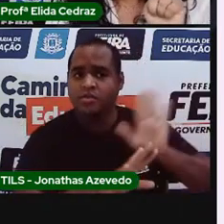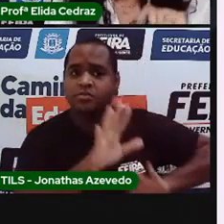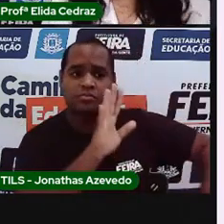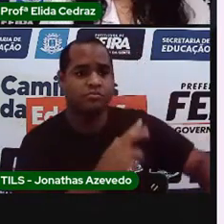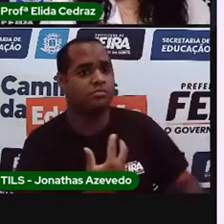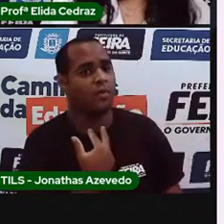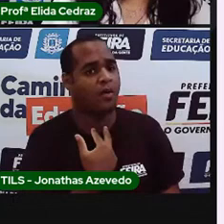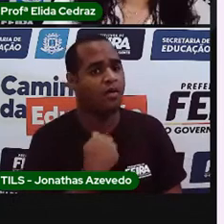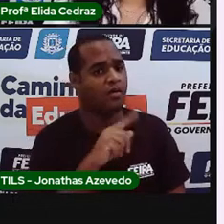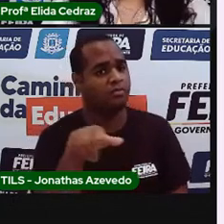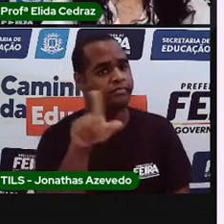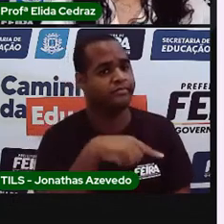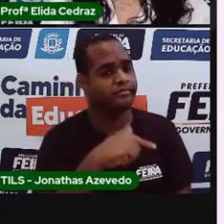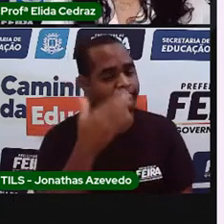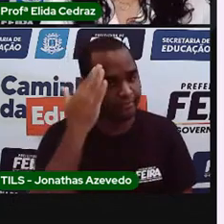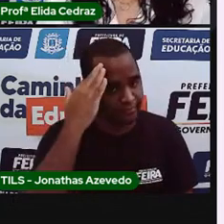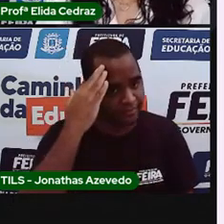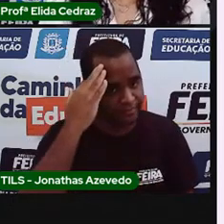Tá bom?